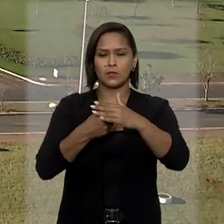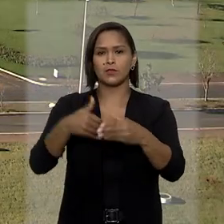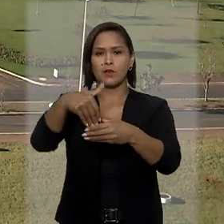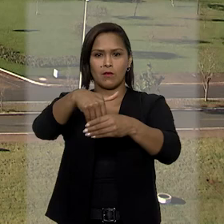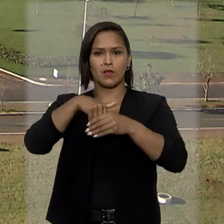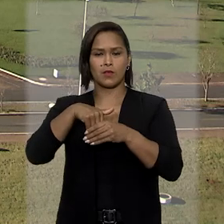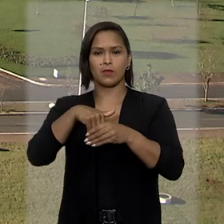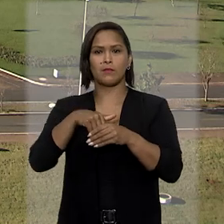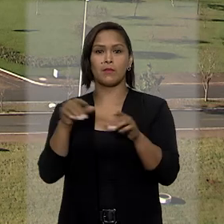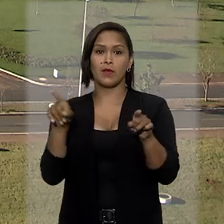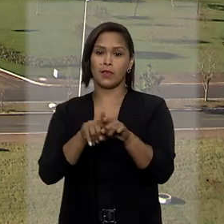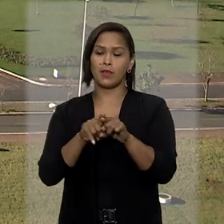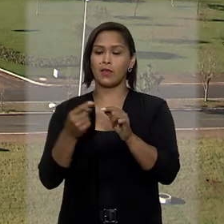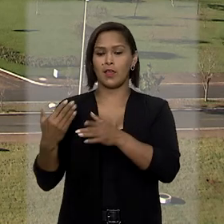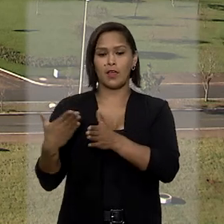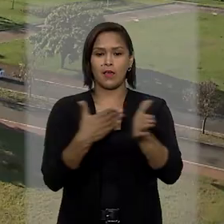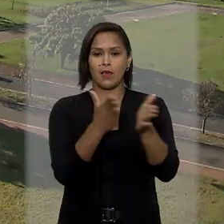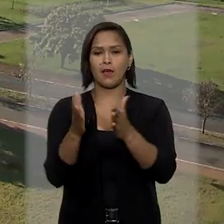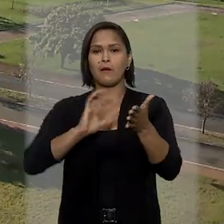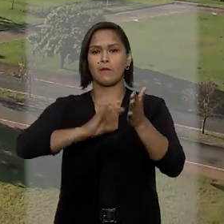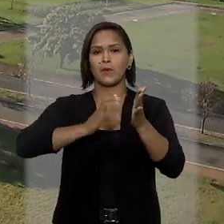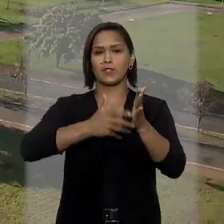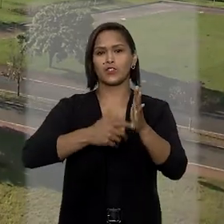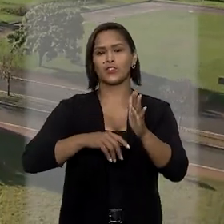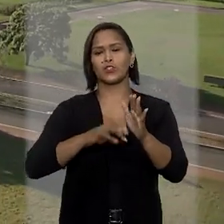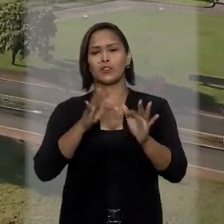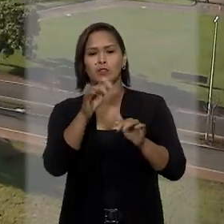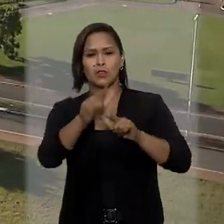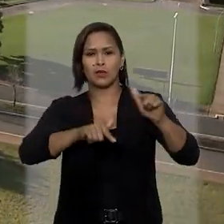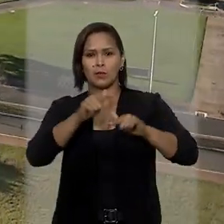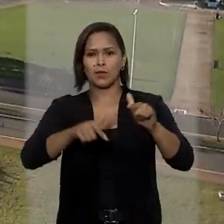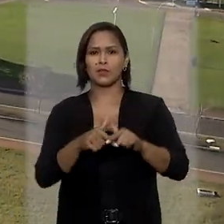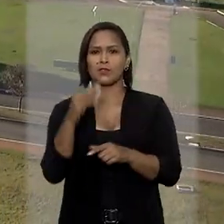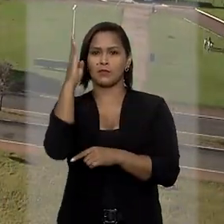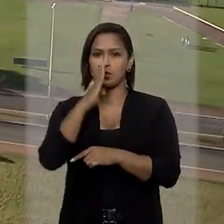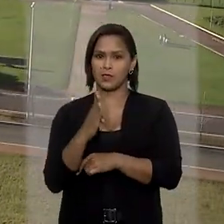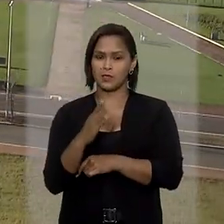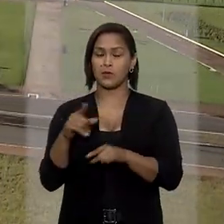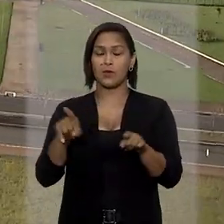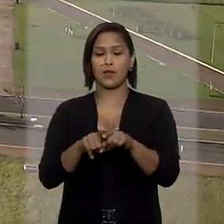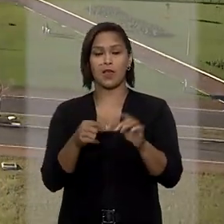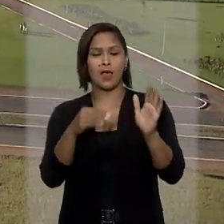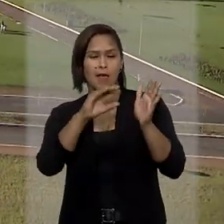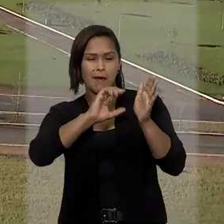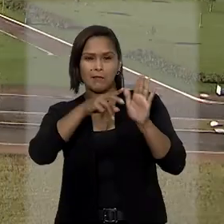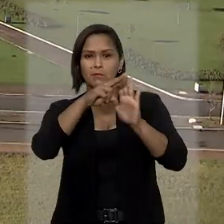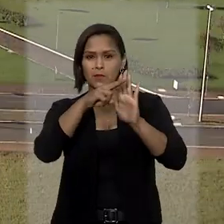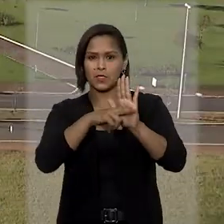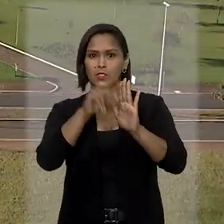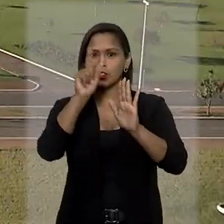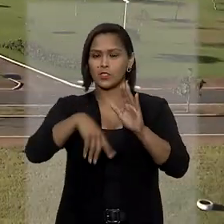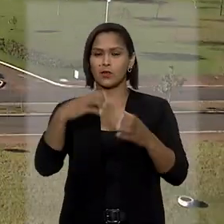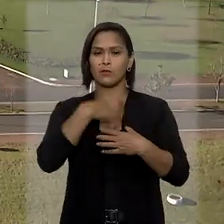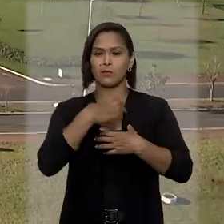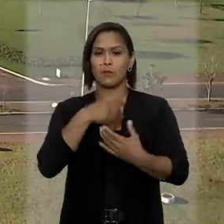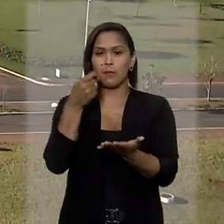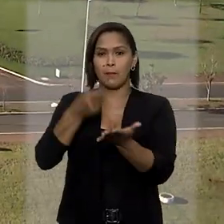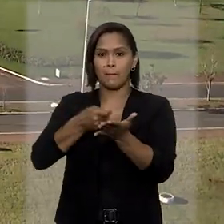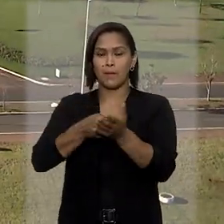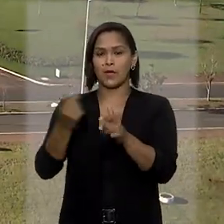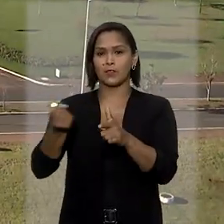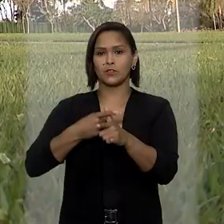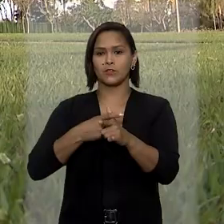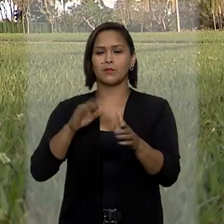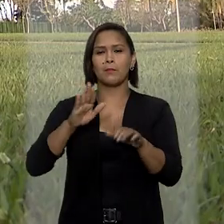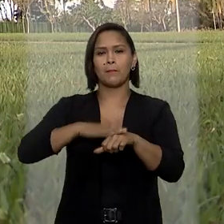de Financiamento de Campanha destinados ao Partido Trabalhista Brasileiro, PTB. A medida seria uma forma de garantir que fosse paga uma